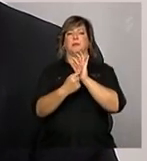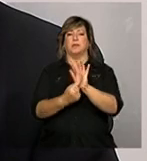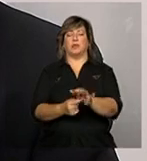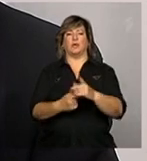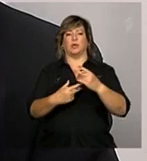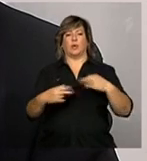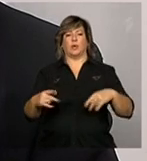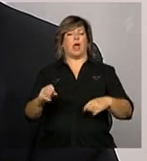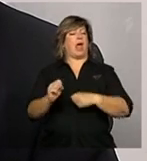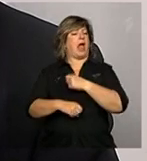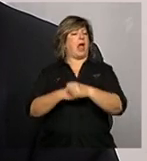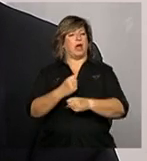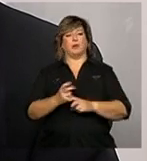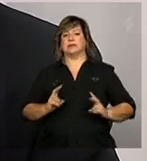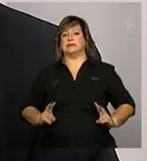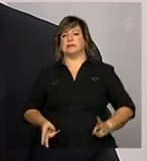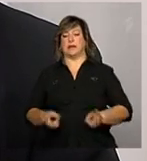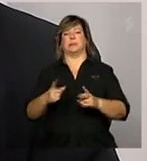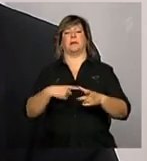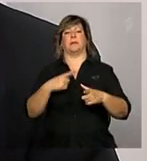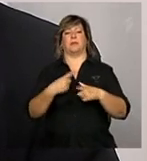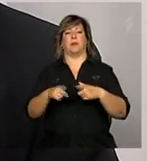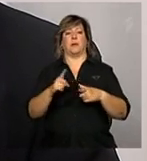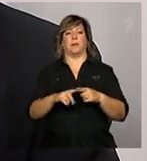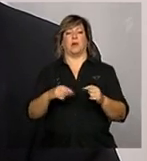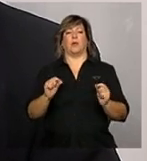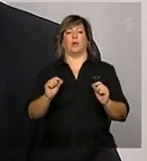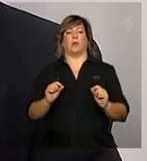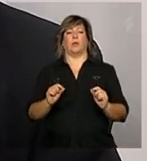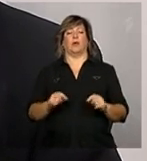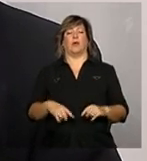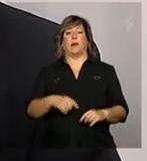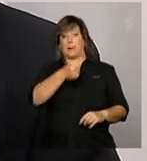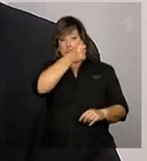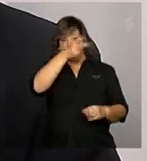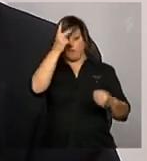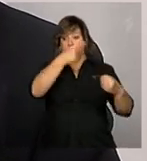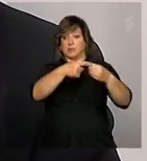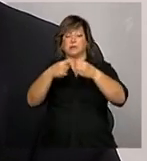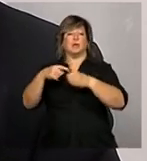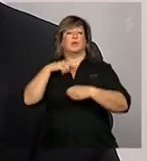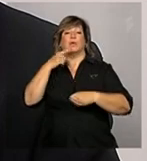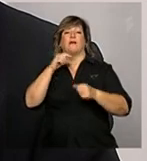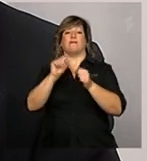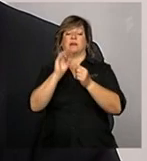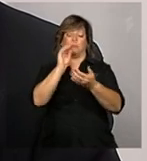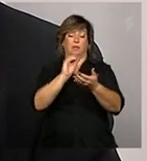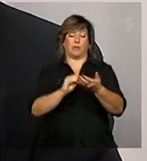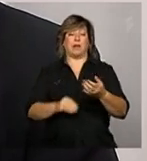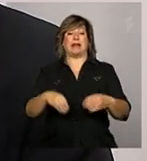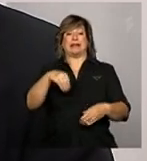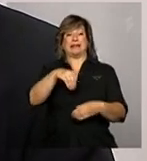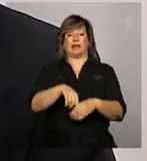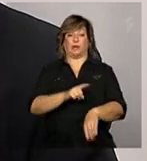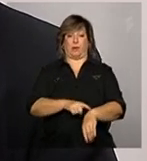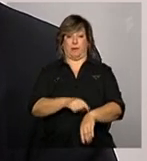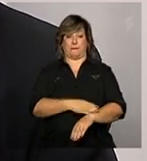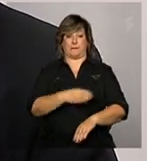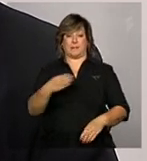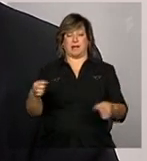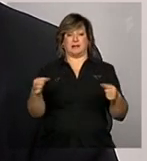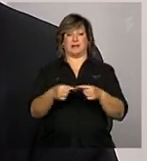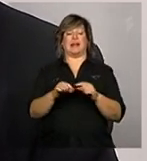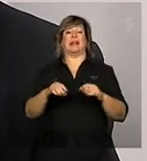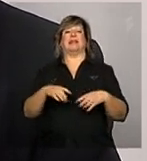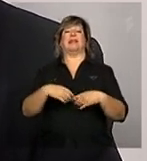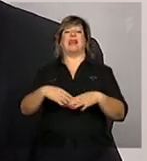problemas em final de municípios que não conseguem realizar o preenchimento dentro do prazo adequado porque deixa para fazer